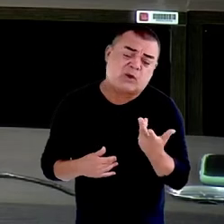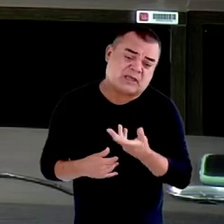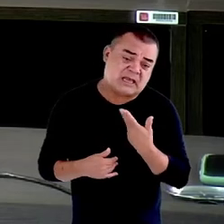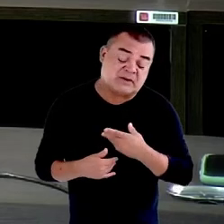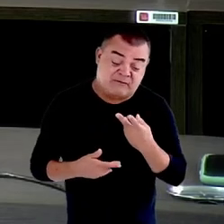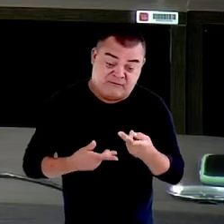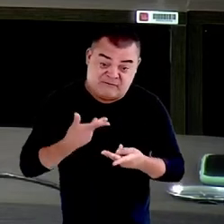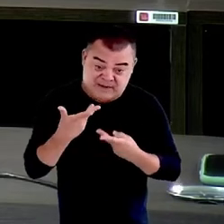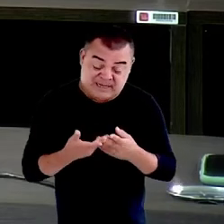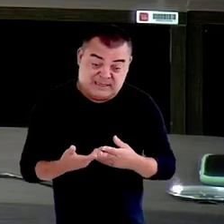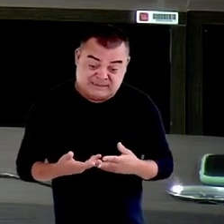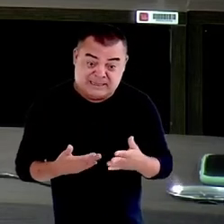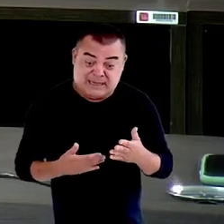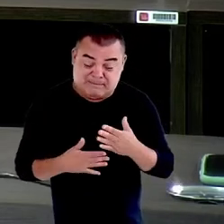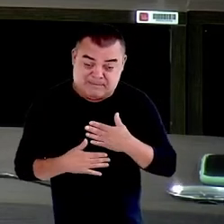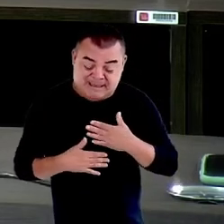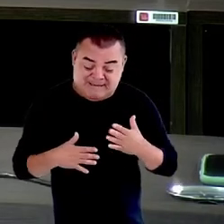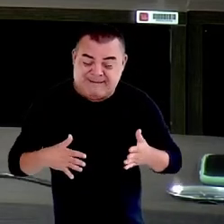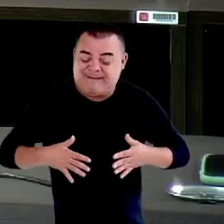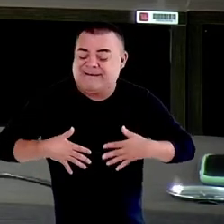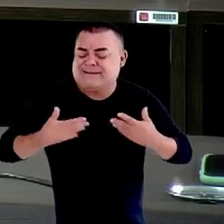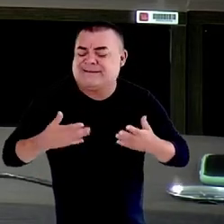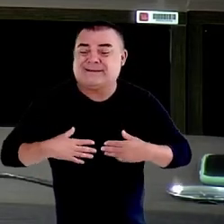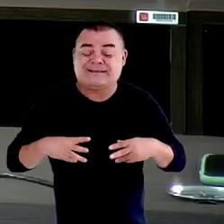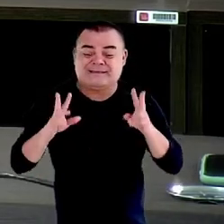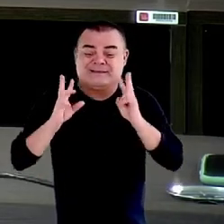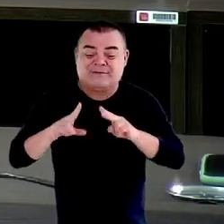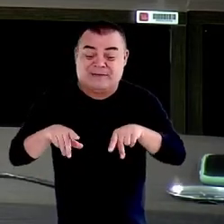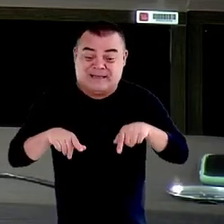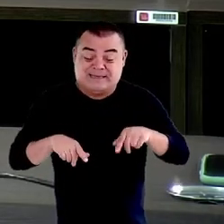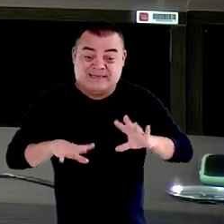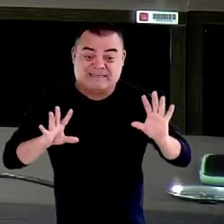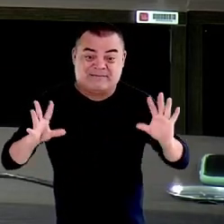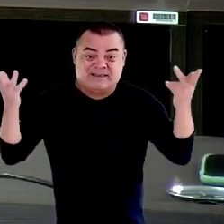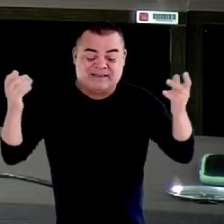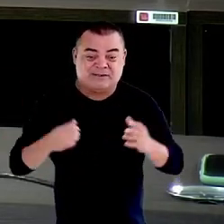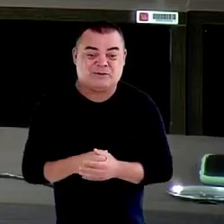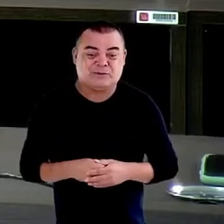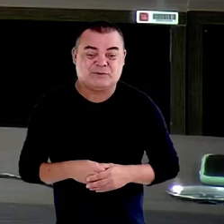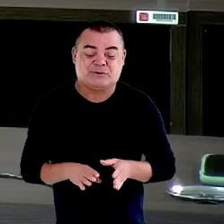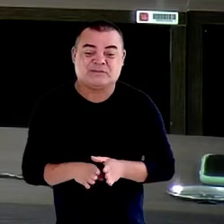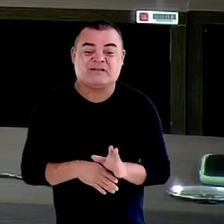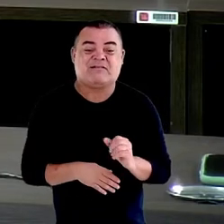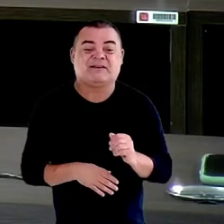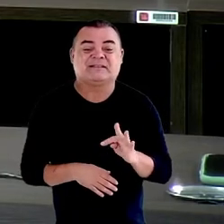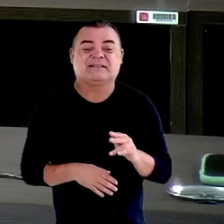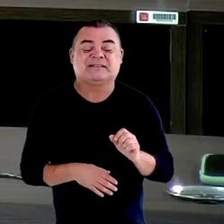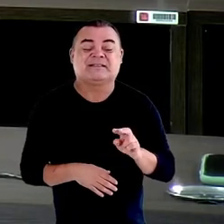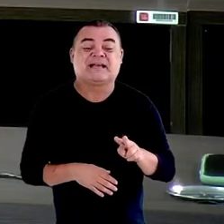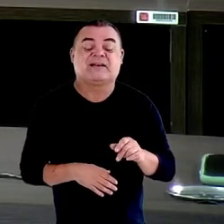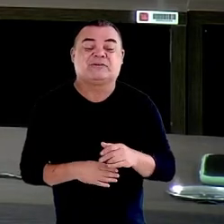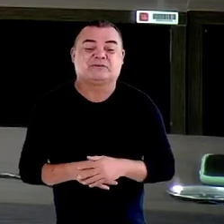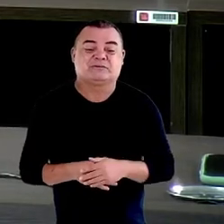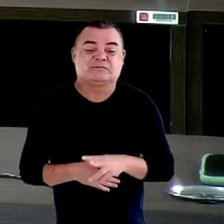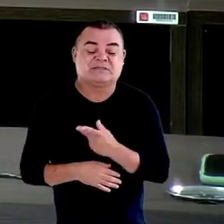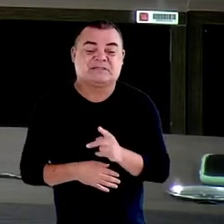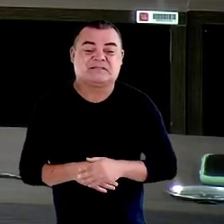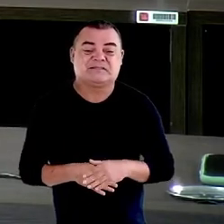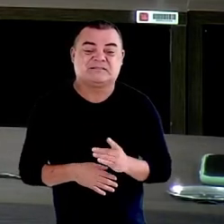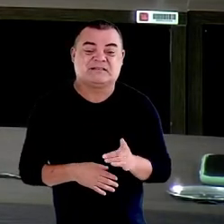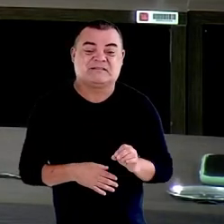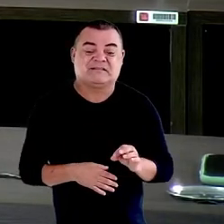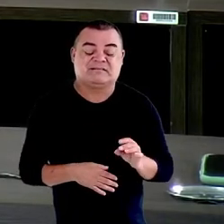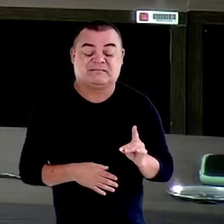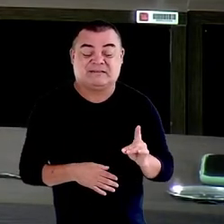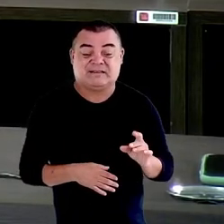de ver este evento, conselheiro Otávio, presidente da CDDF, porque eu acho que isso é a cara do Ministério Público.